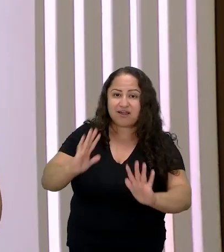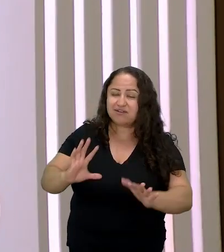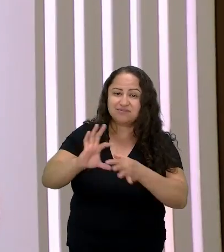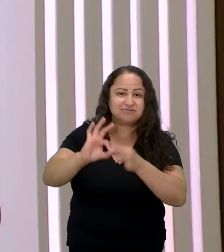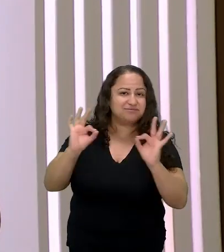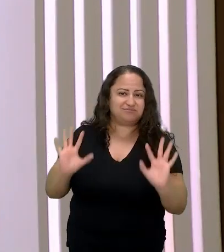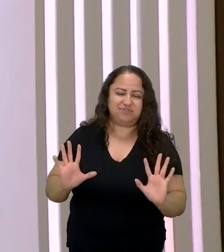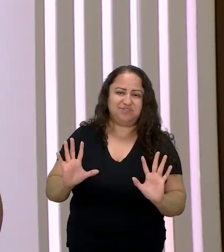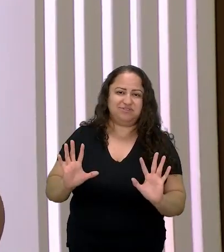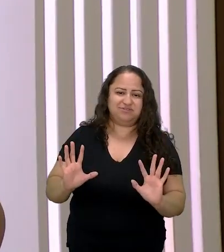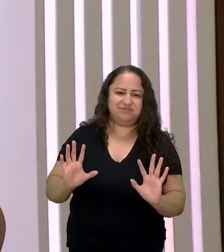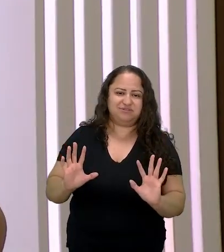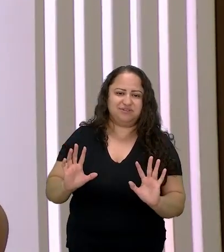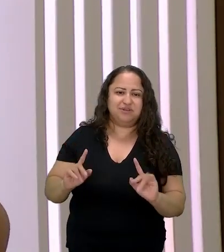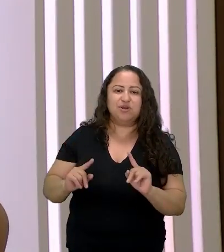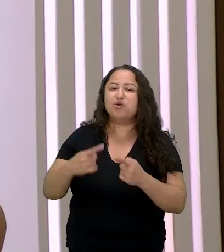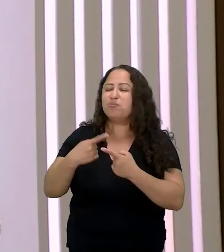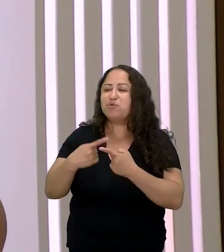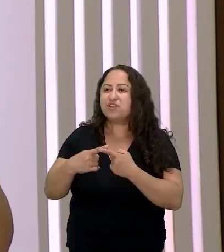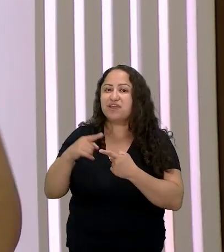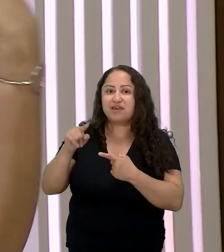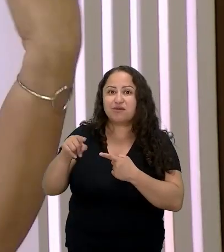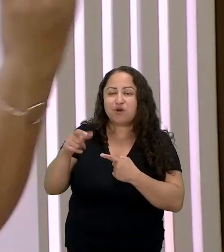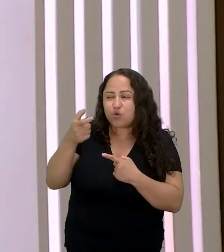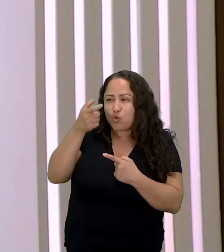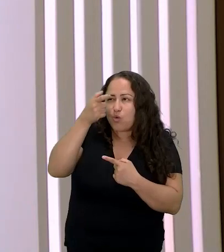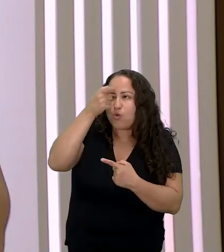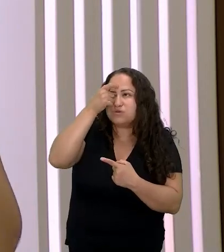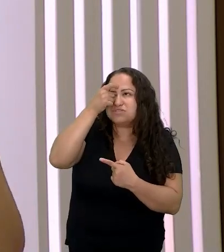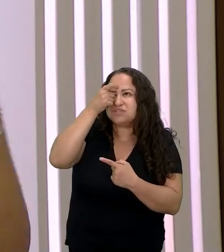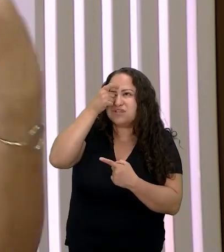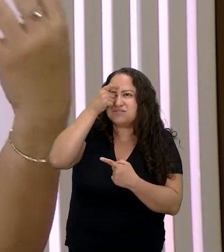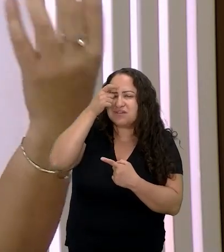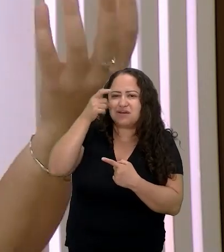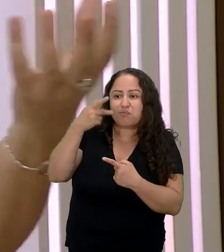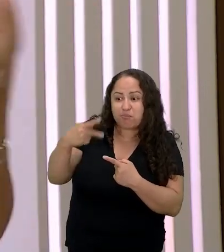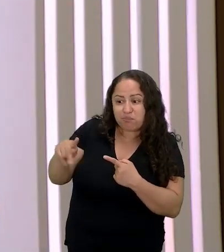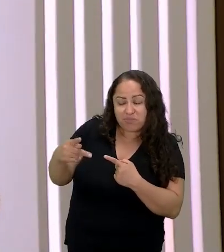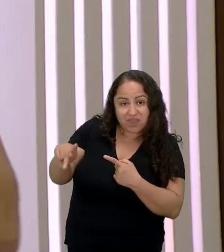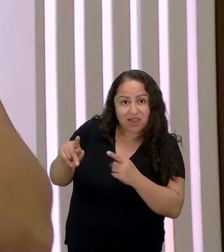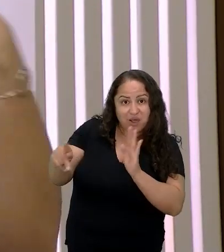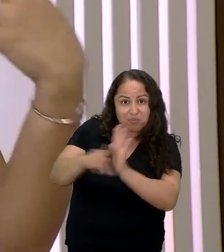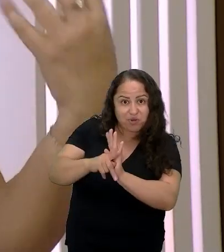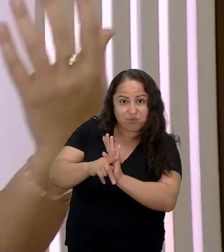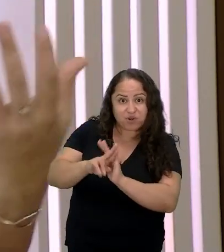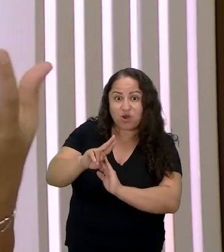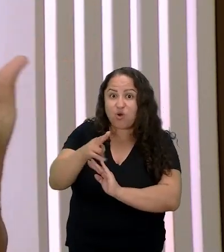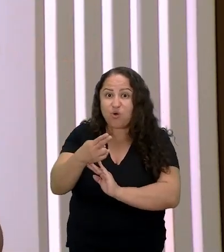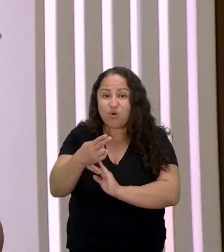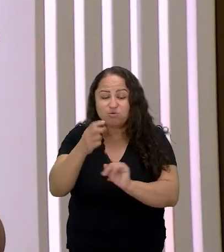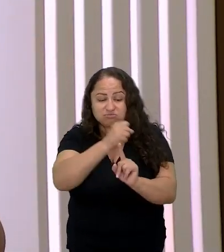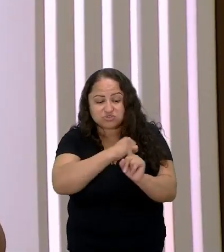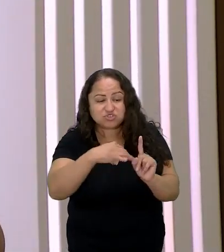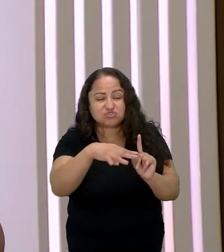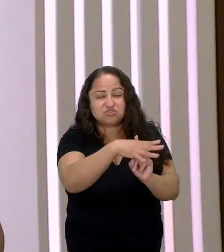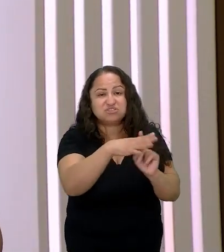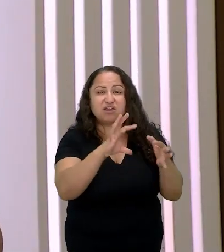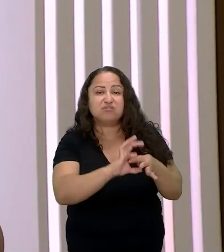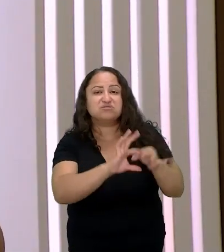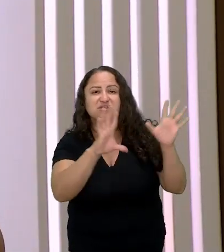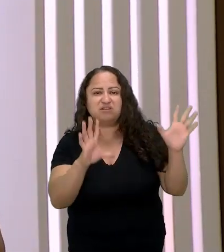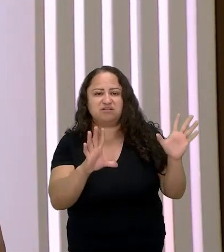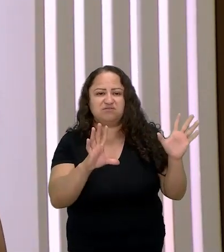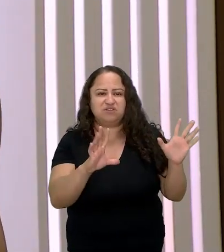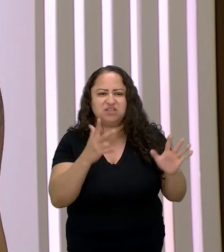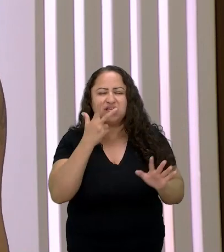dela falando com os invisíveis do que um estado social né do próprio status social de ser livre a